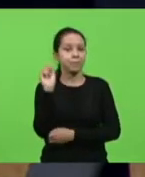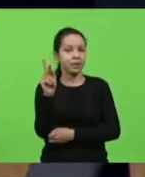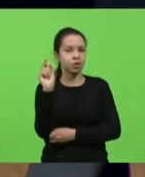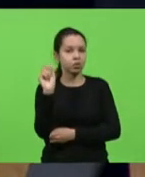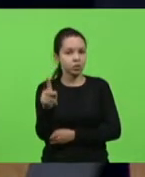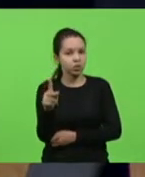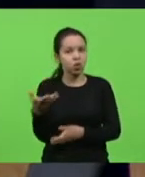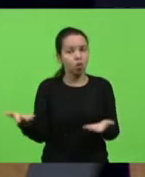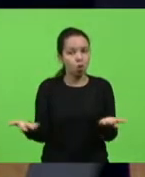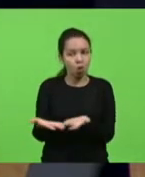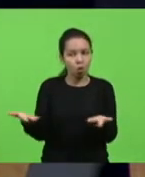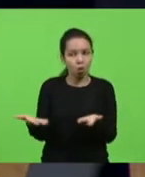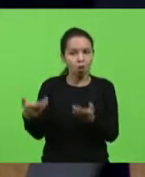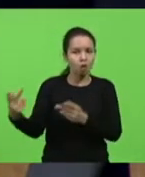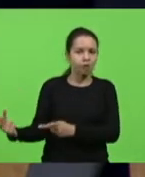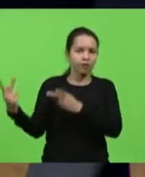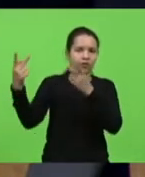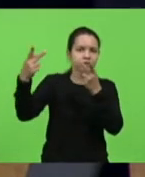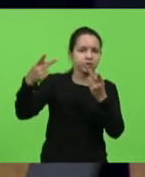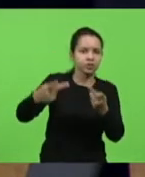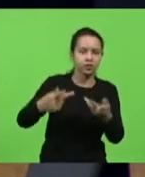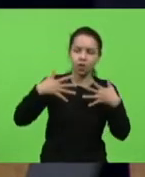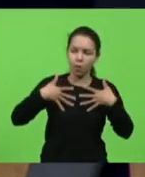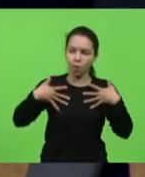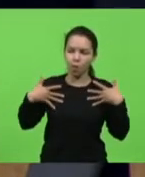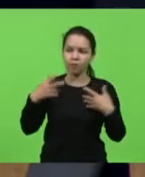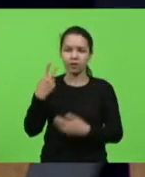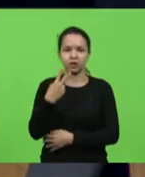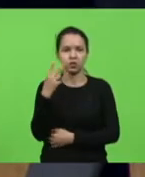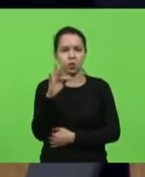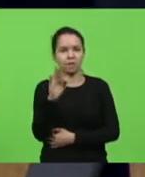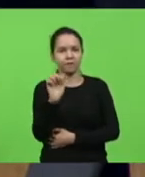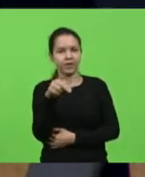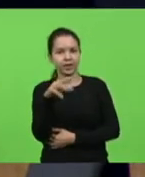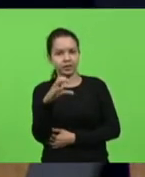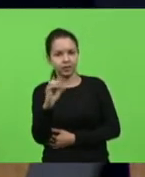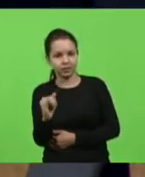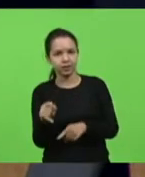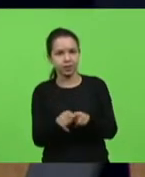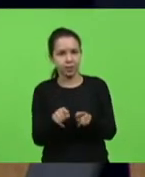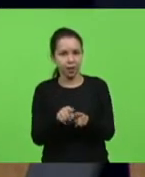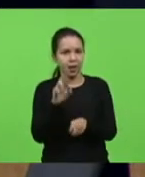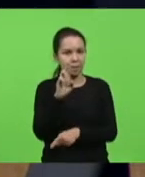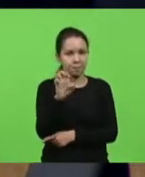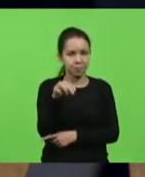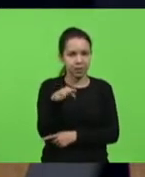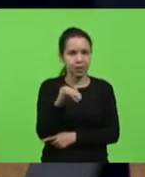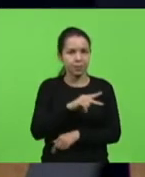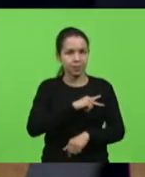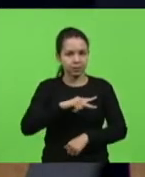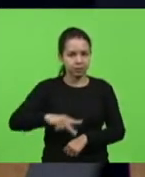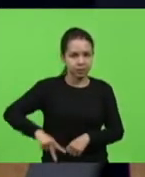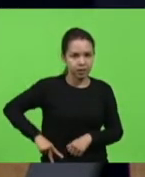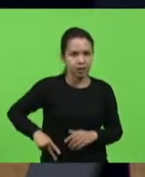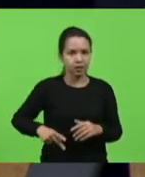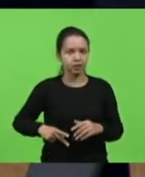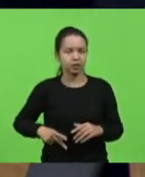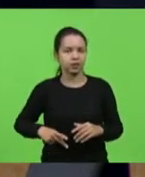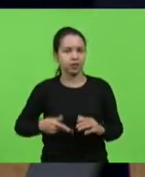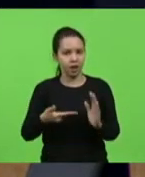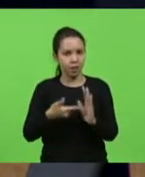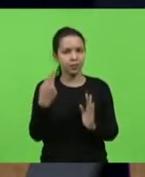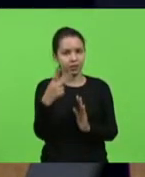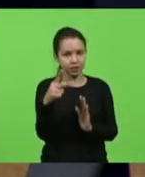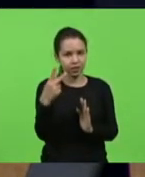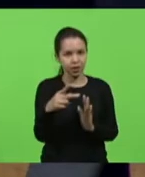visita aqui conosco, a vereadora França e o Remy, que é o presidente da Câmara, do seu partido, inclusive, não é,